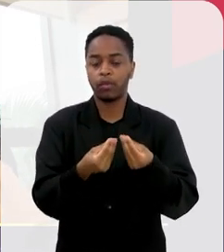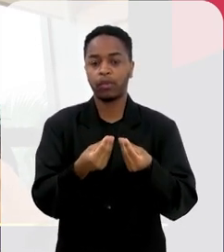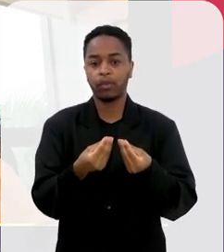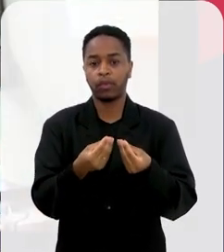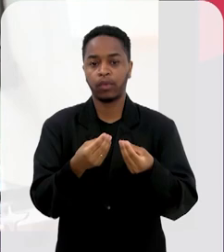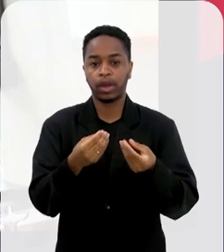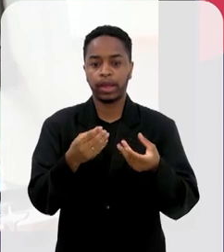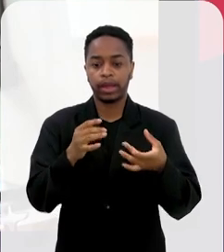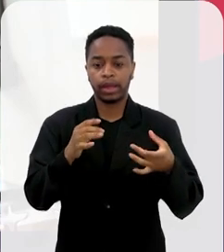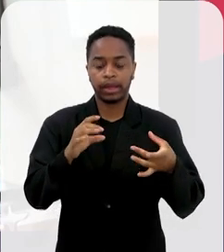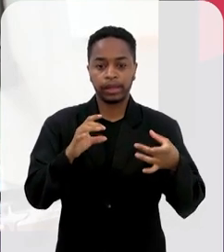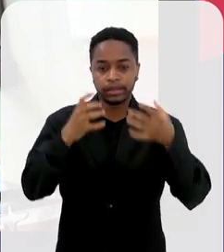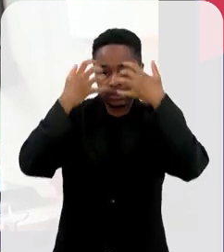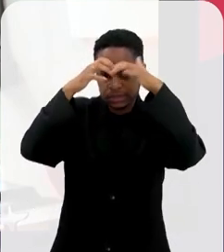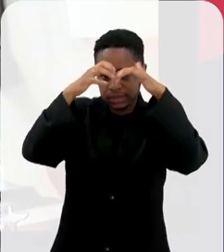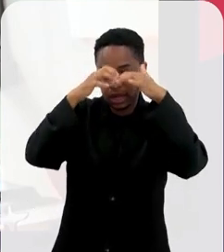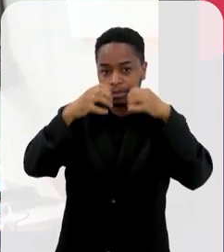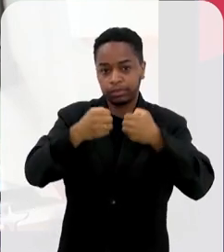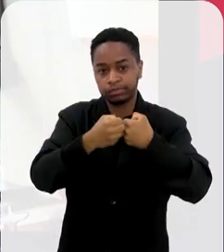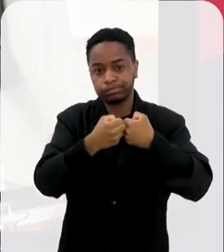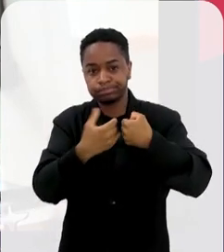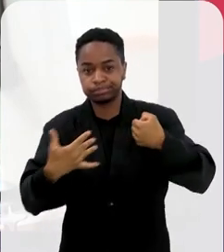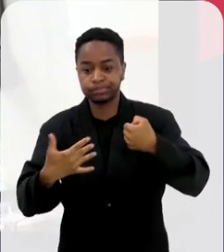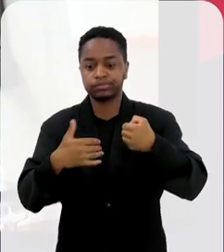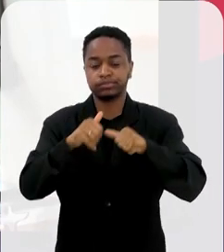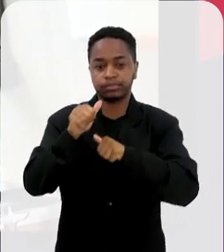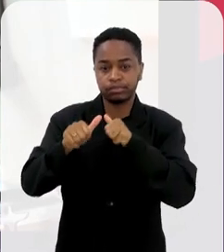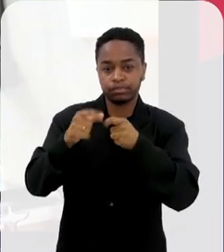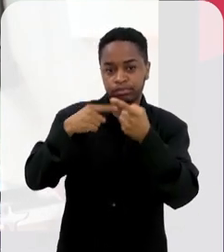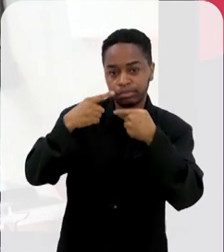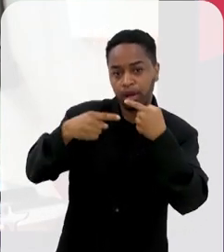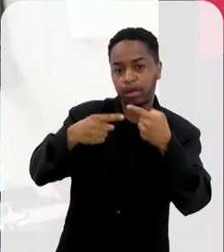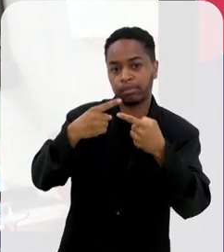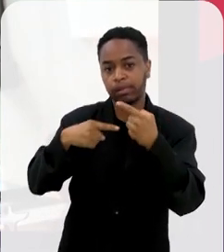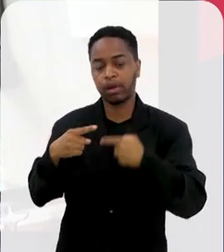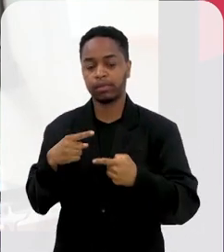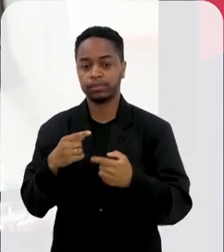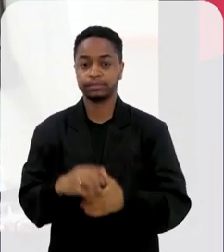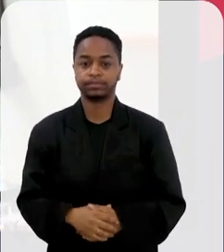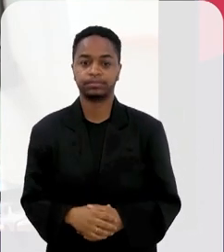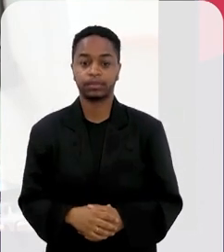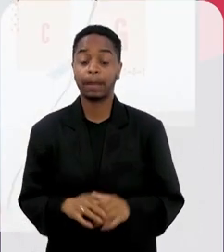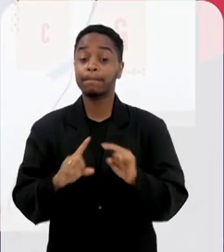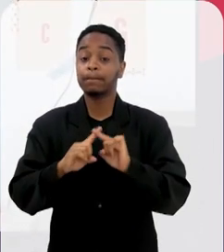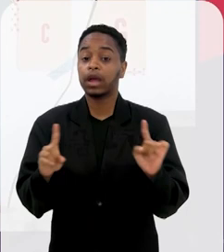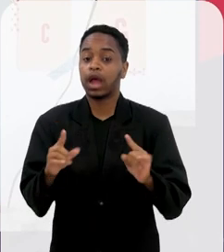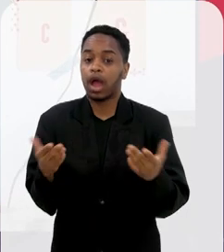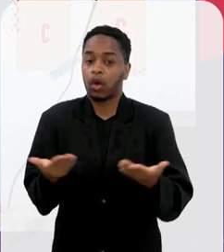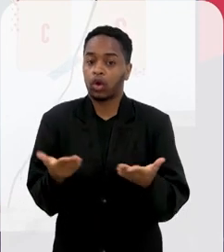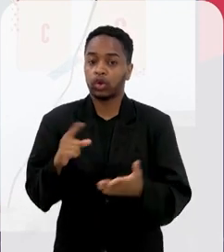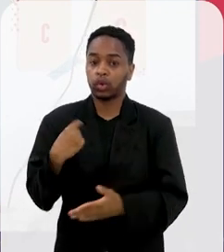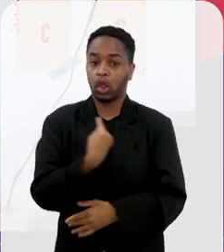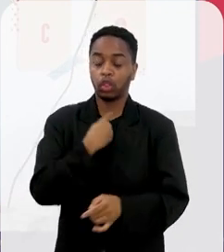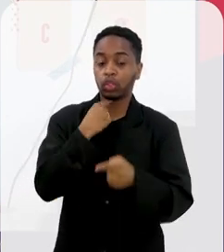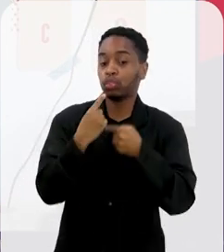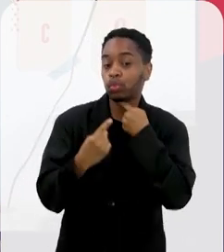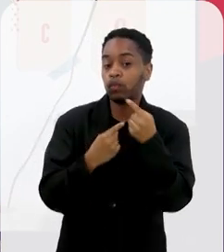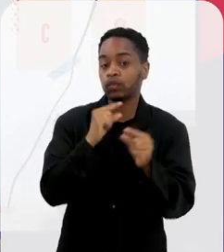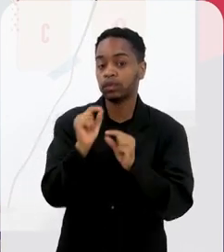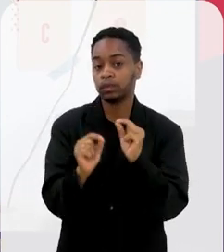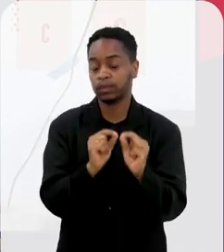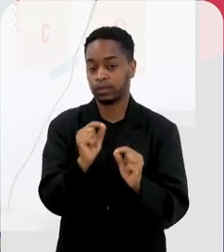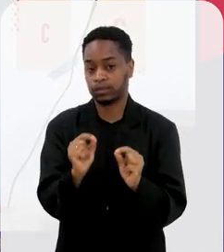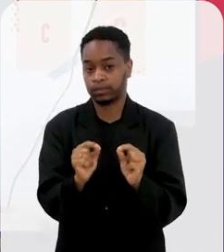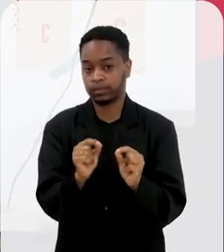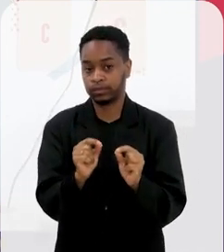sináptica e, obviamente, a alteração de memória associada a isso. Agora, a dúvida que eu acho que fica